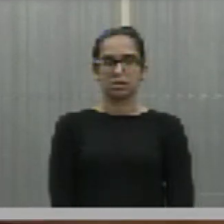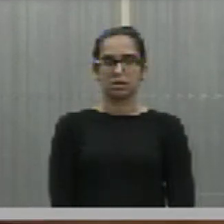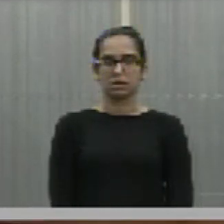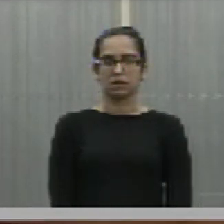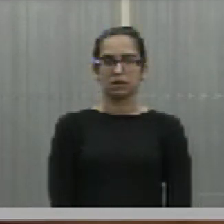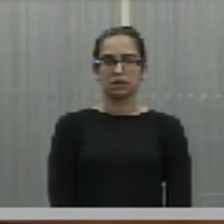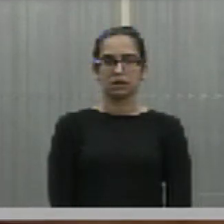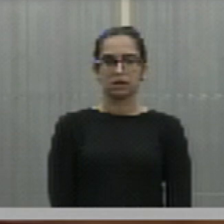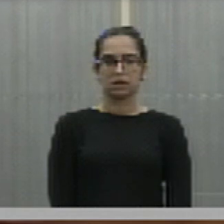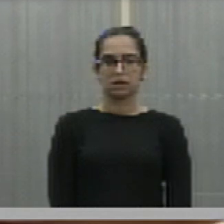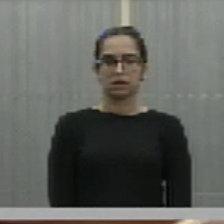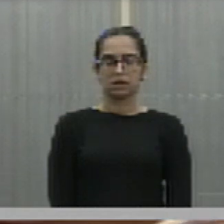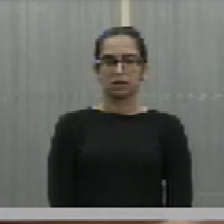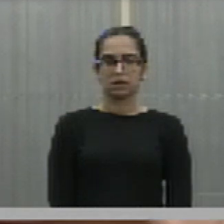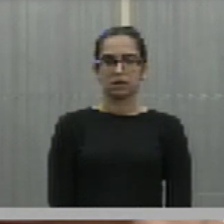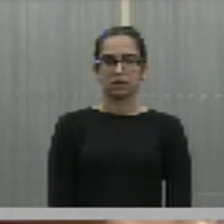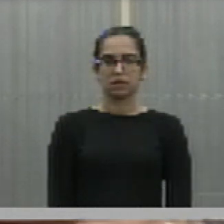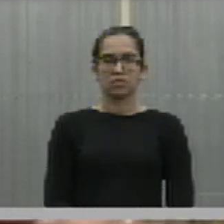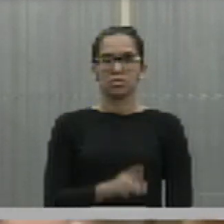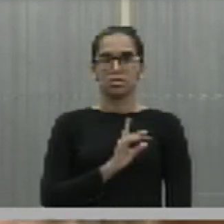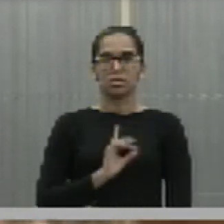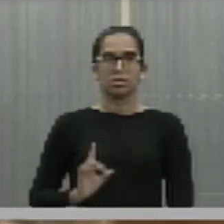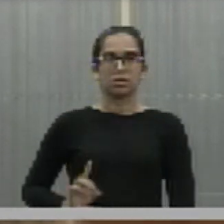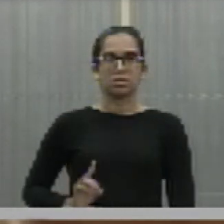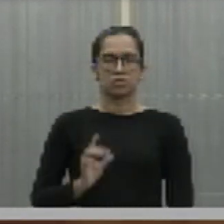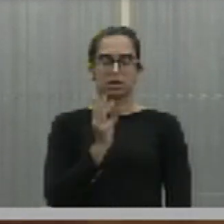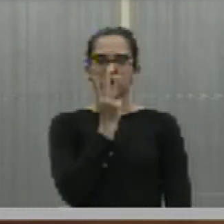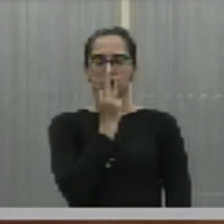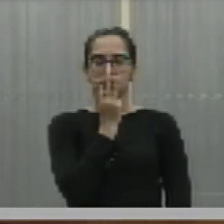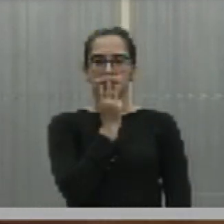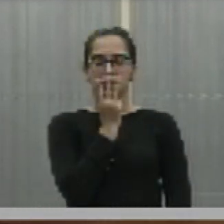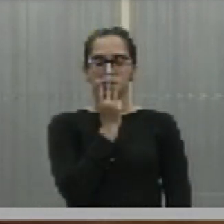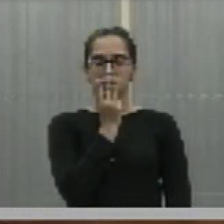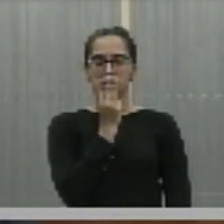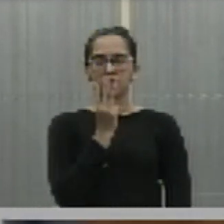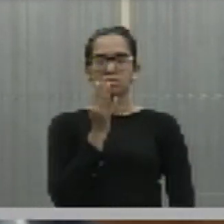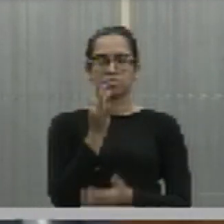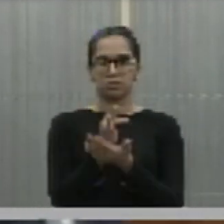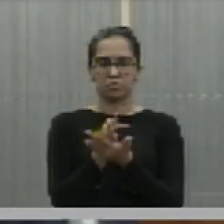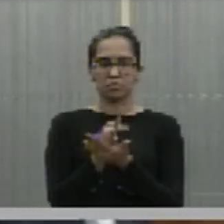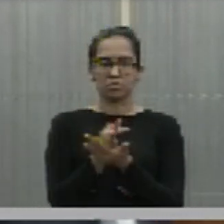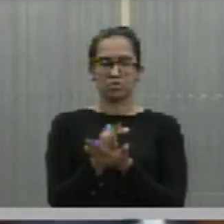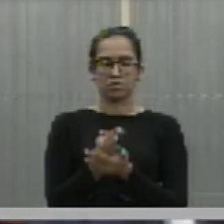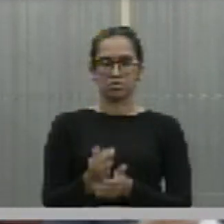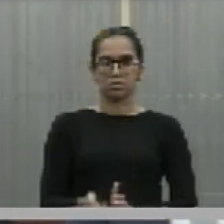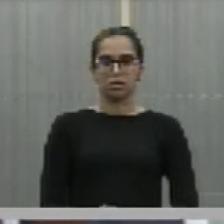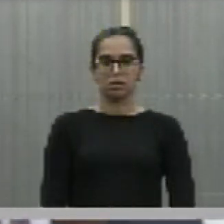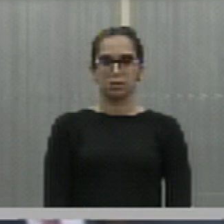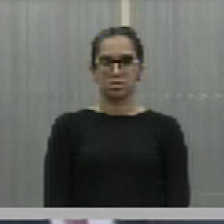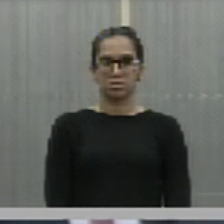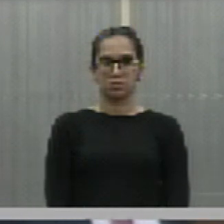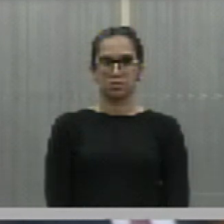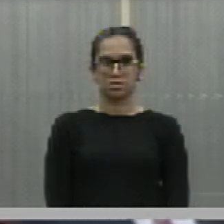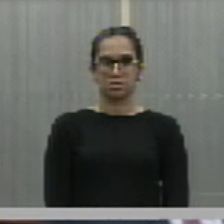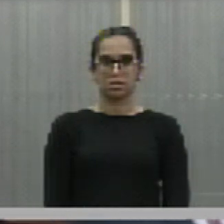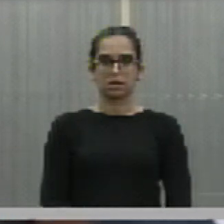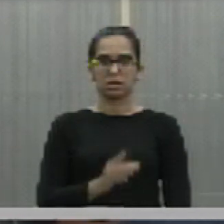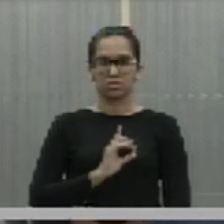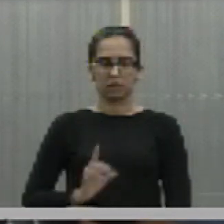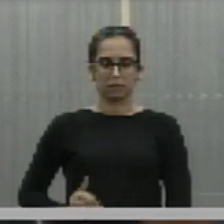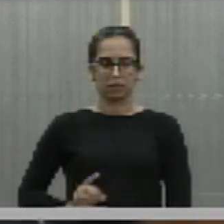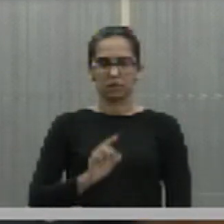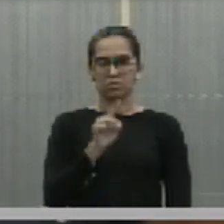Deputado Wilson Brandão. Ausente. Ausente. E deputado Ziza Carvalho.